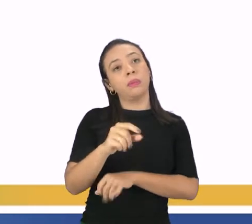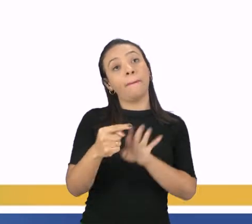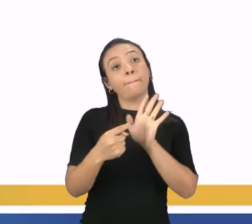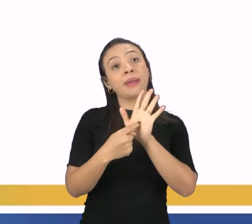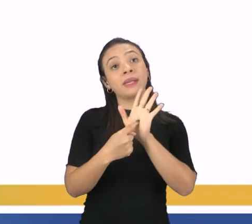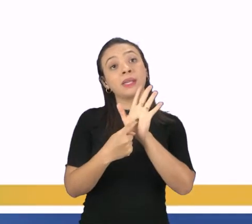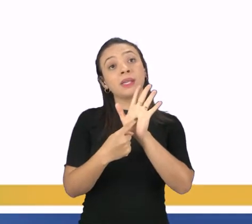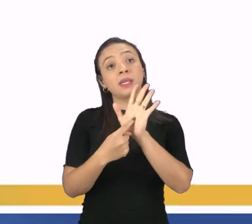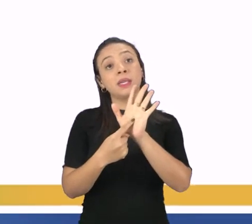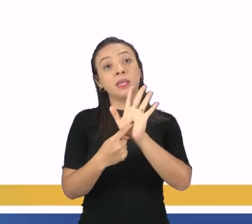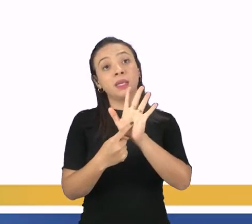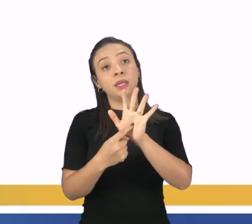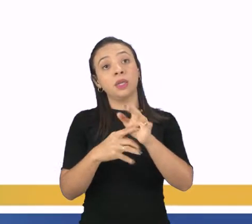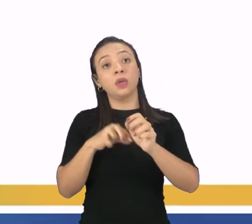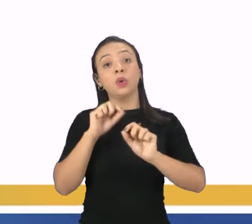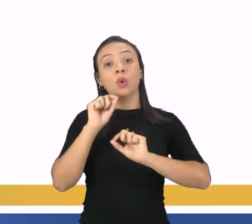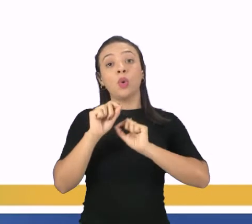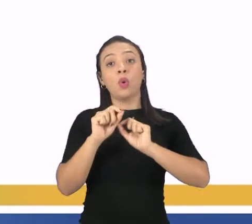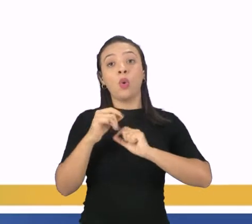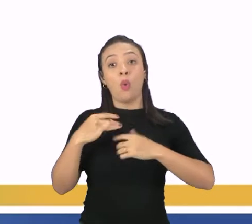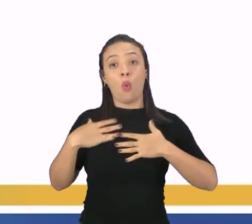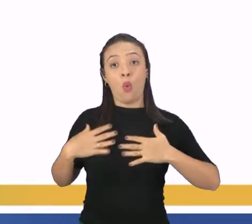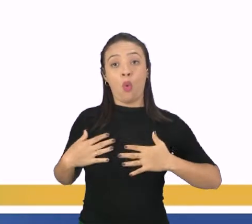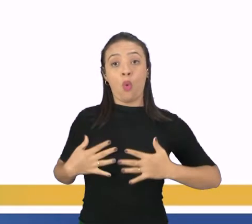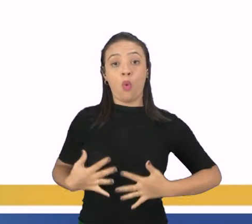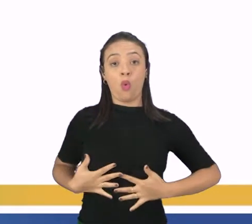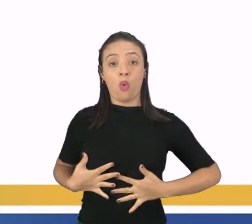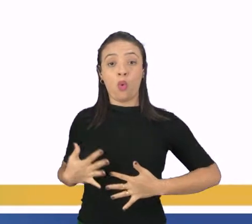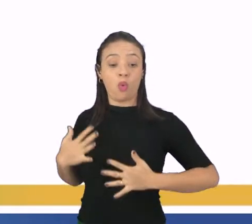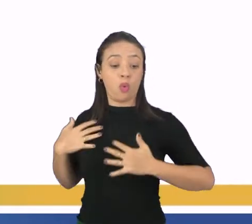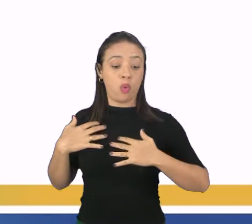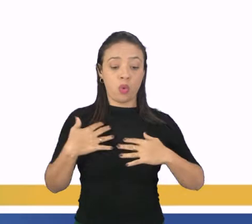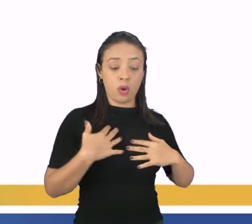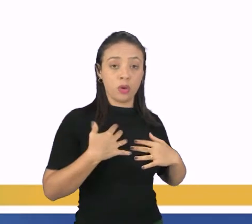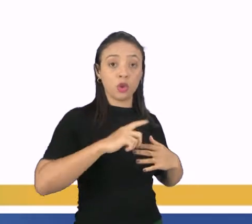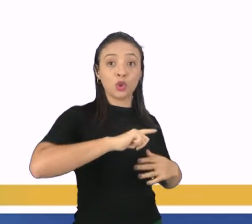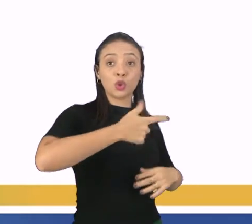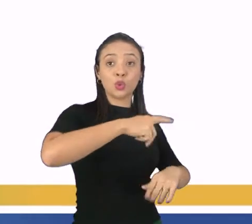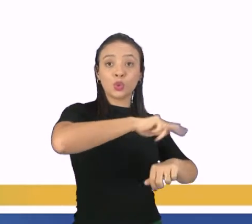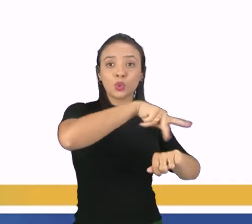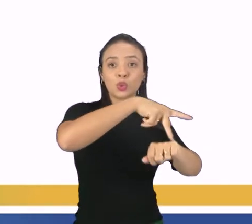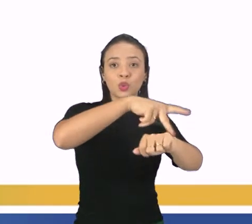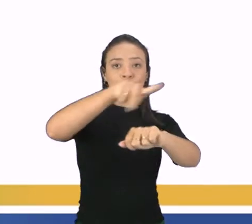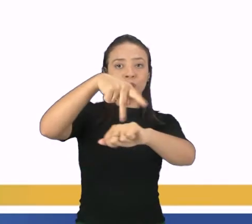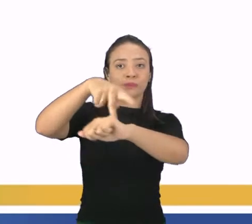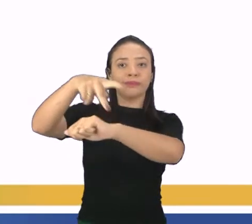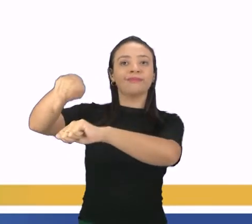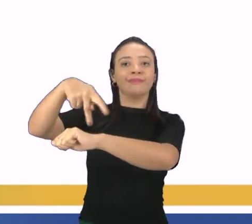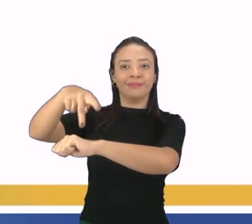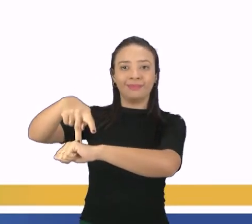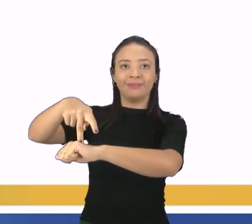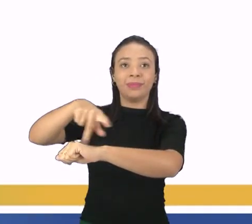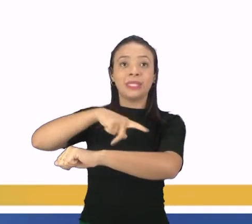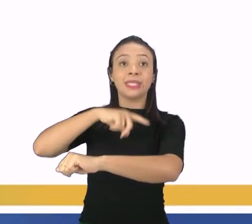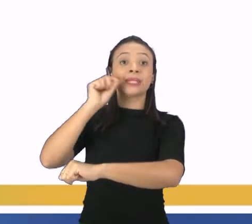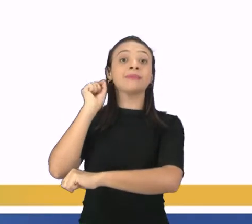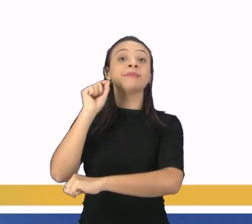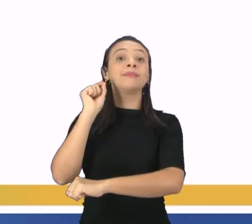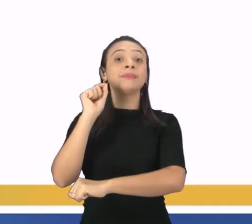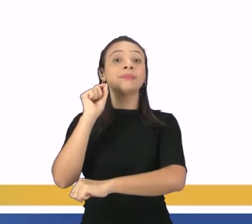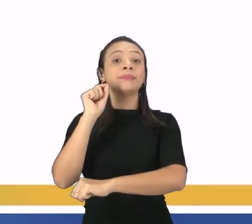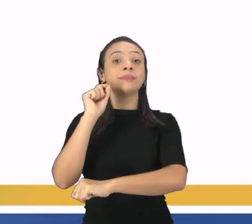está voltado, o seu corpo está voltado para as outras nações. Veja que tem uma